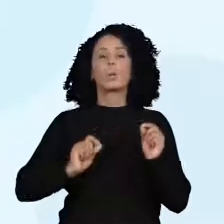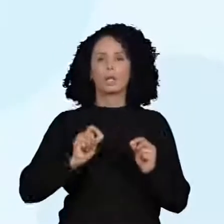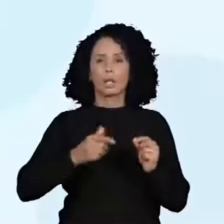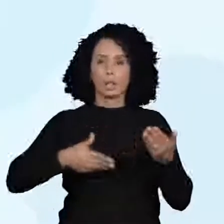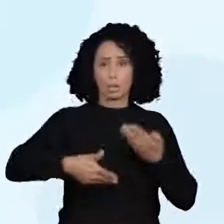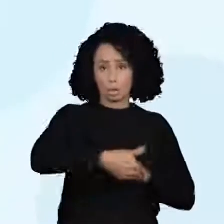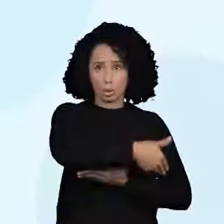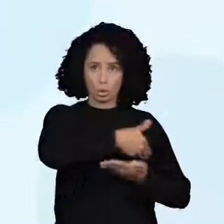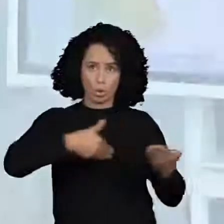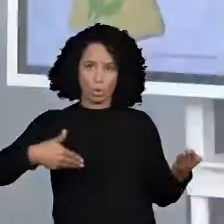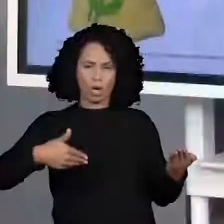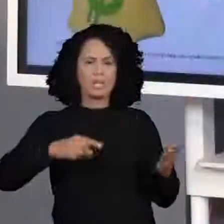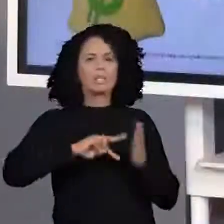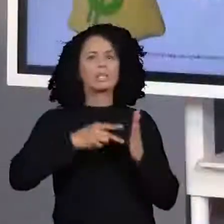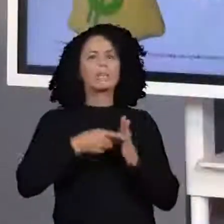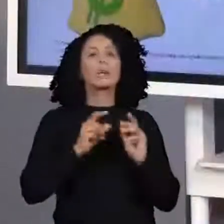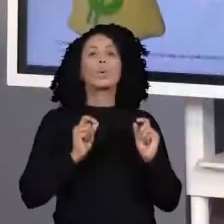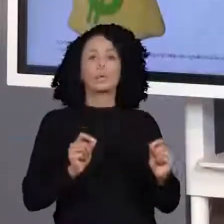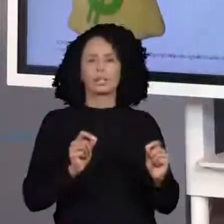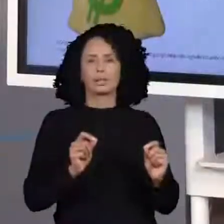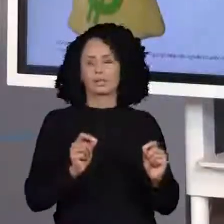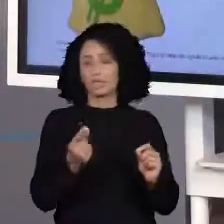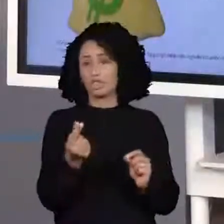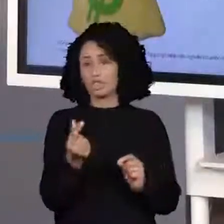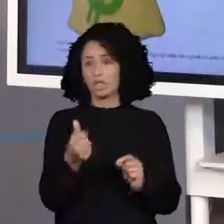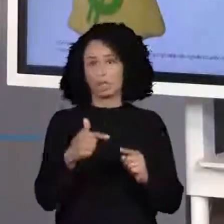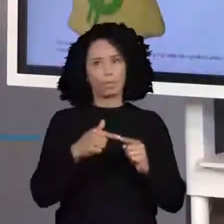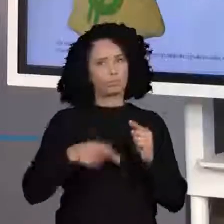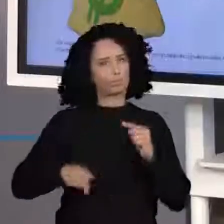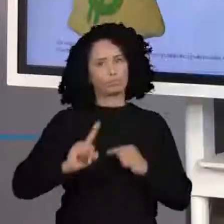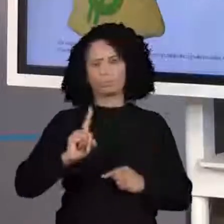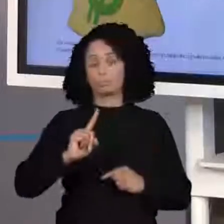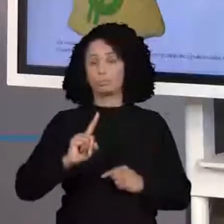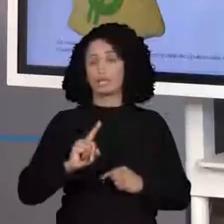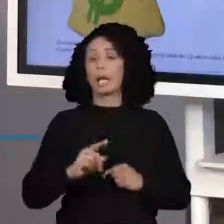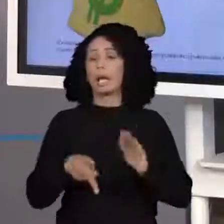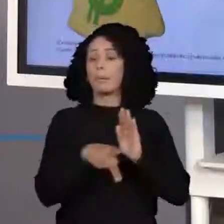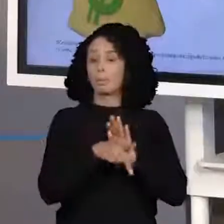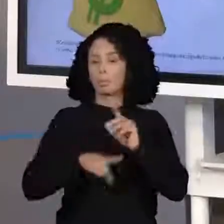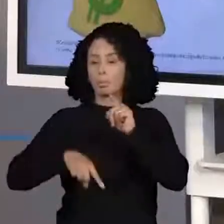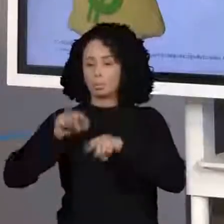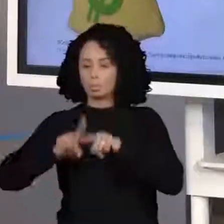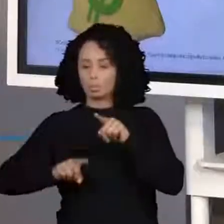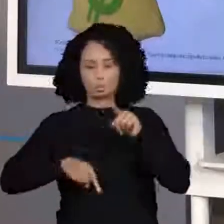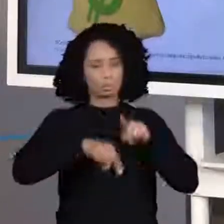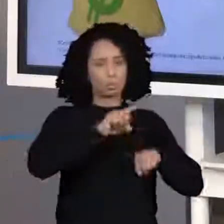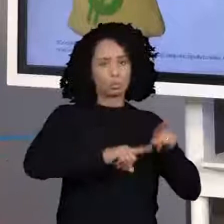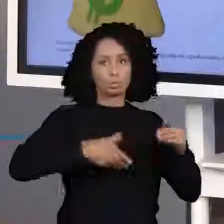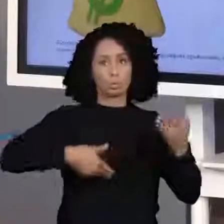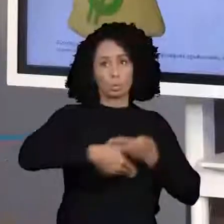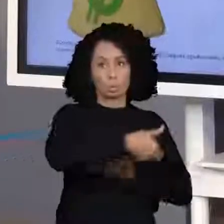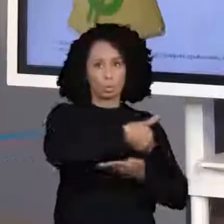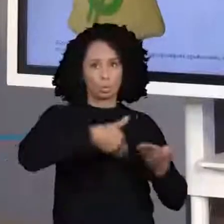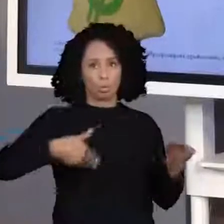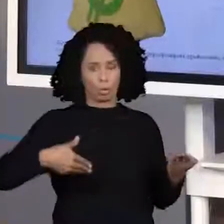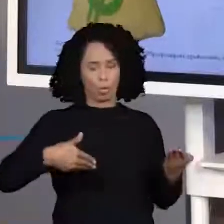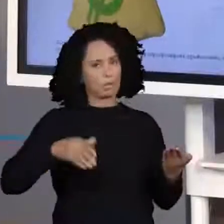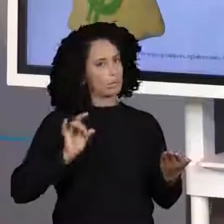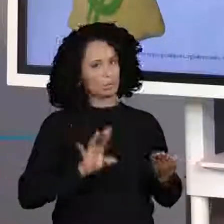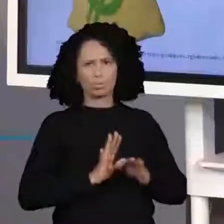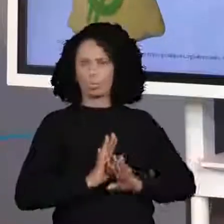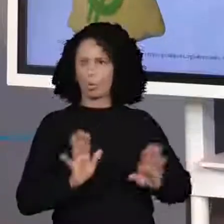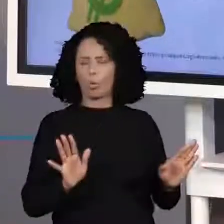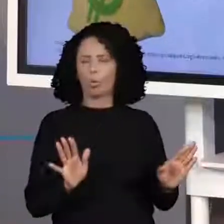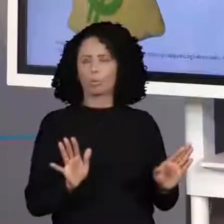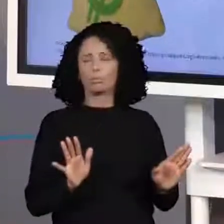tem relação com o quê? Não tem relação com o dinheiro. Então, é um produto por outro. Ah, mas eu também posso fazer um